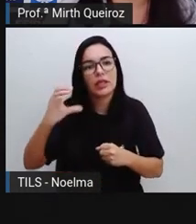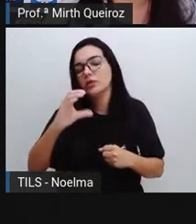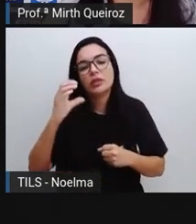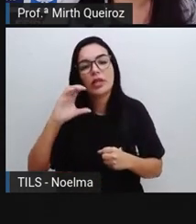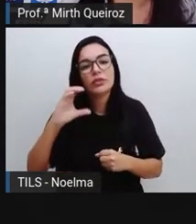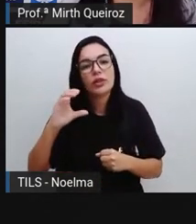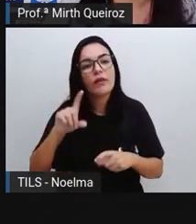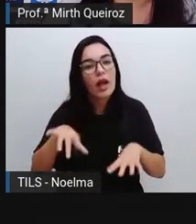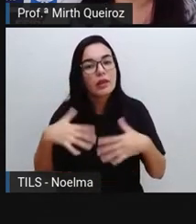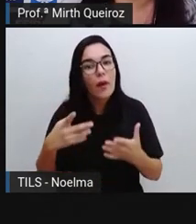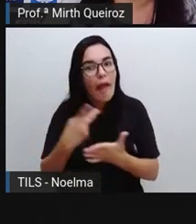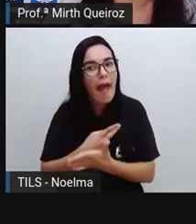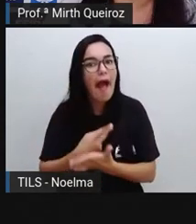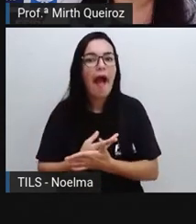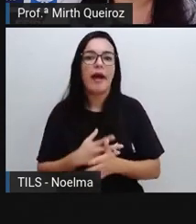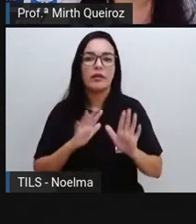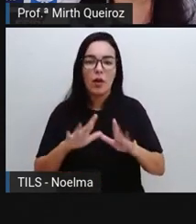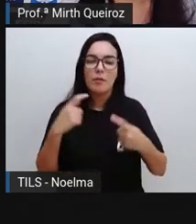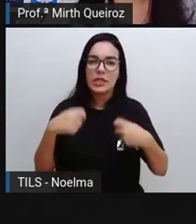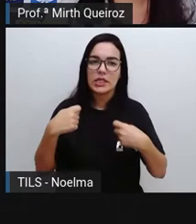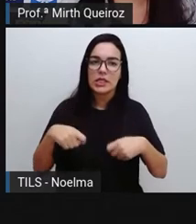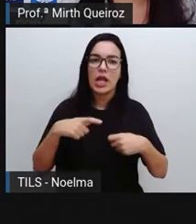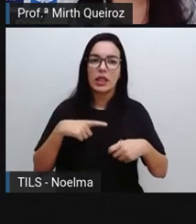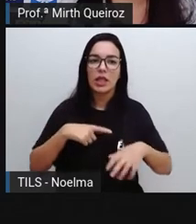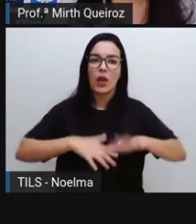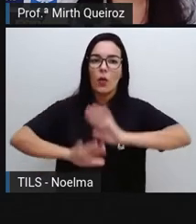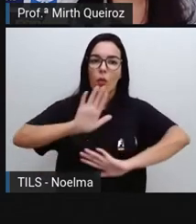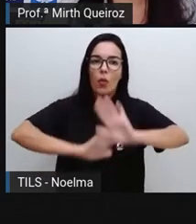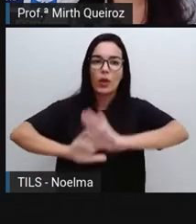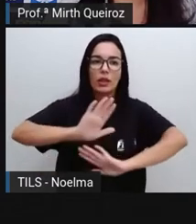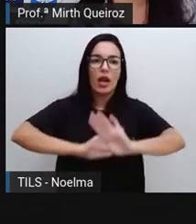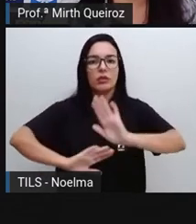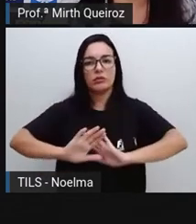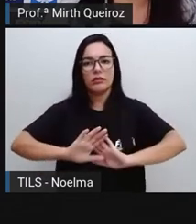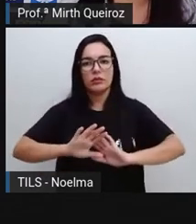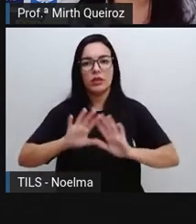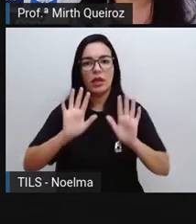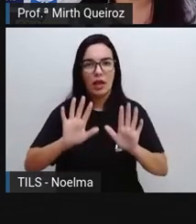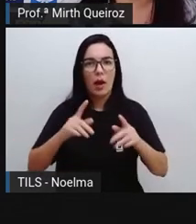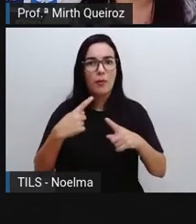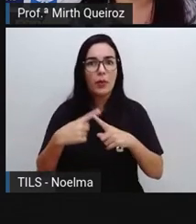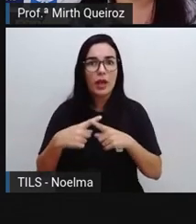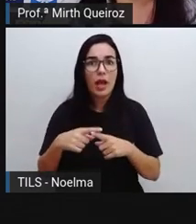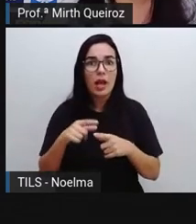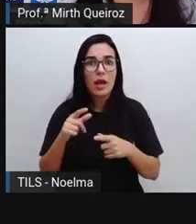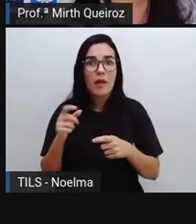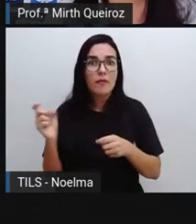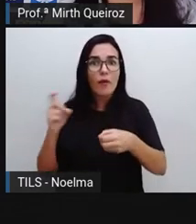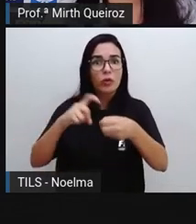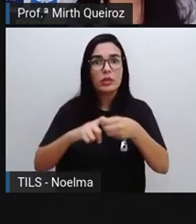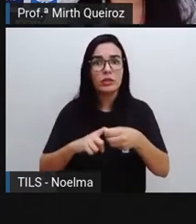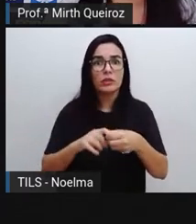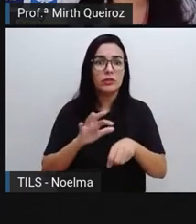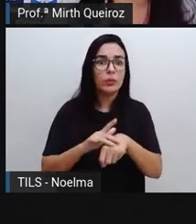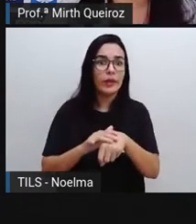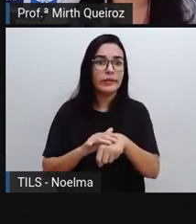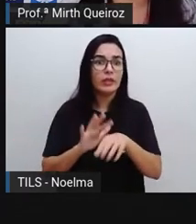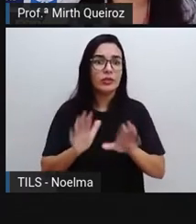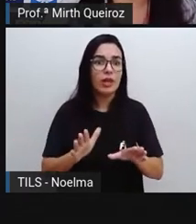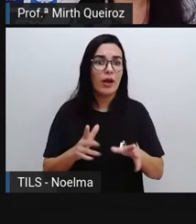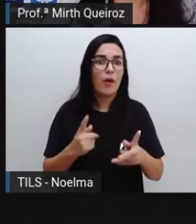errado. E tem feito com que surja casos de muitas doenças que já estavam